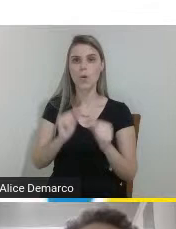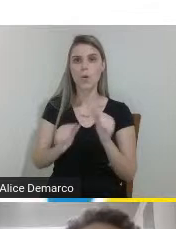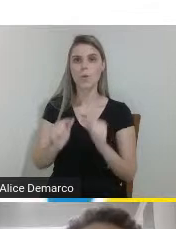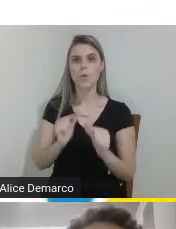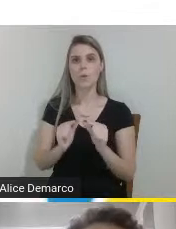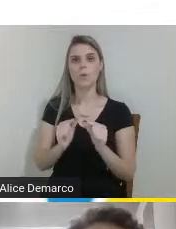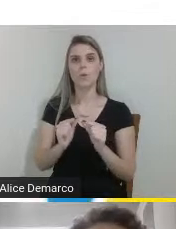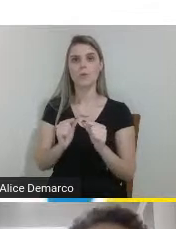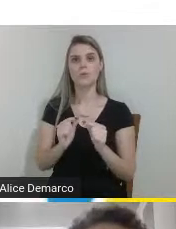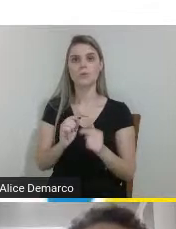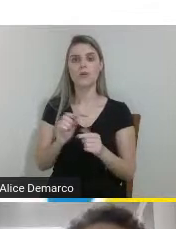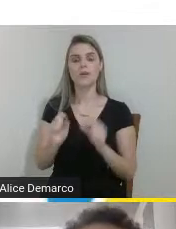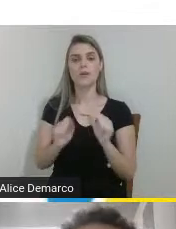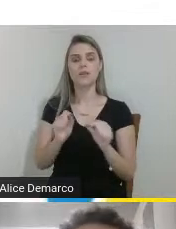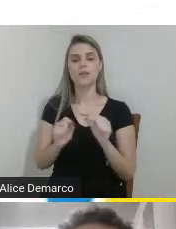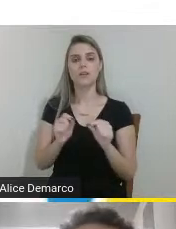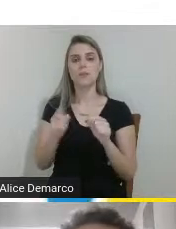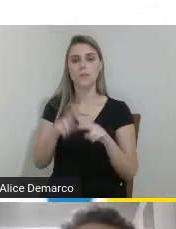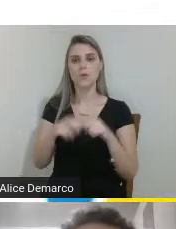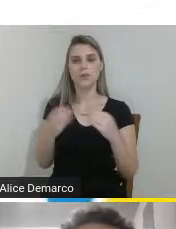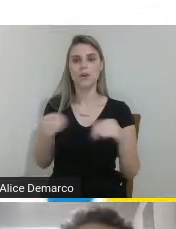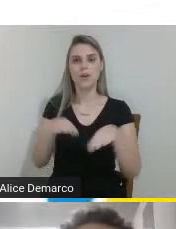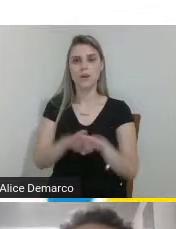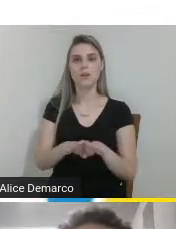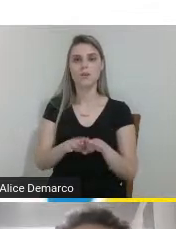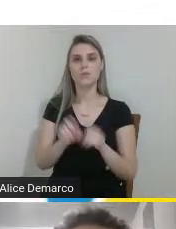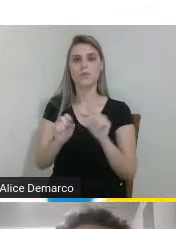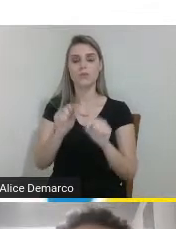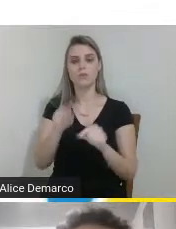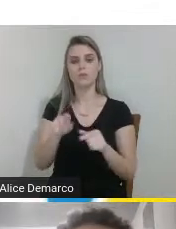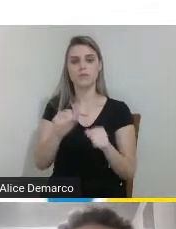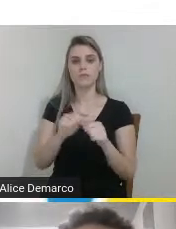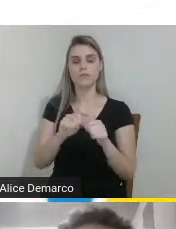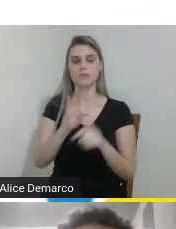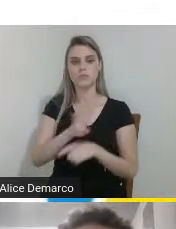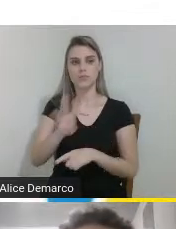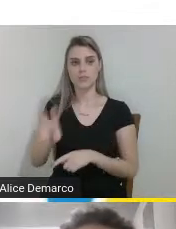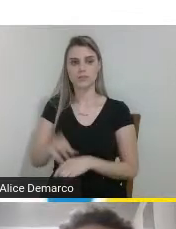por isso a nossa preocupação é inserir eles no nosso site próximo